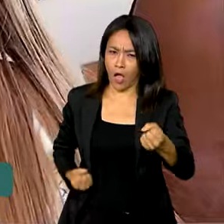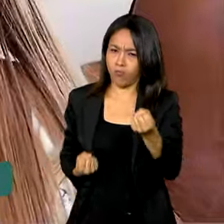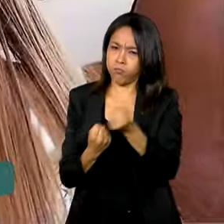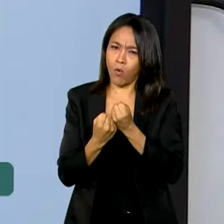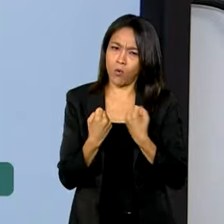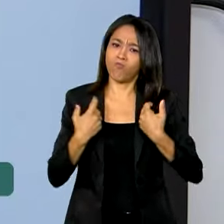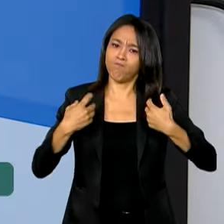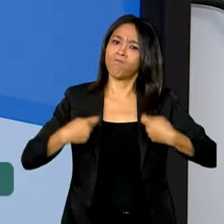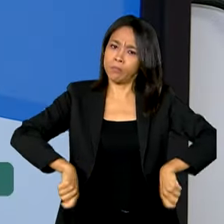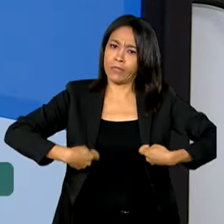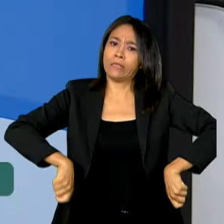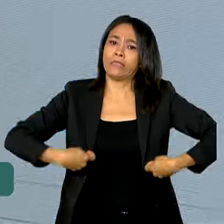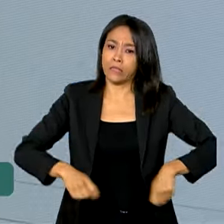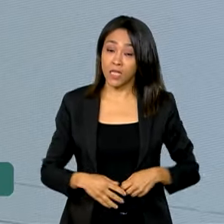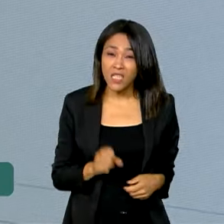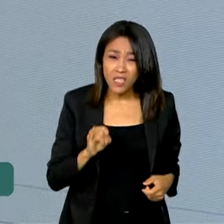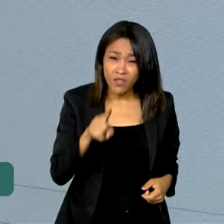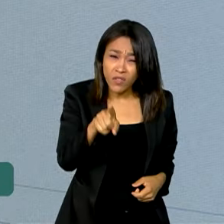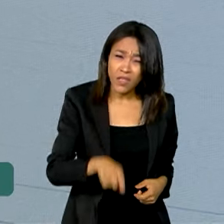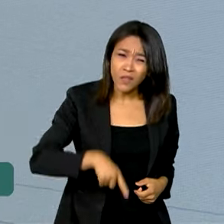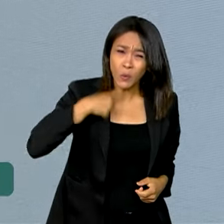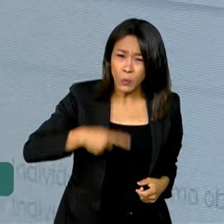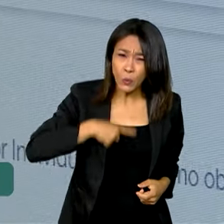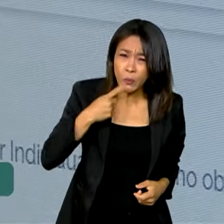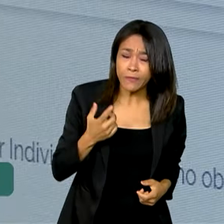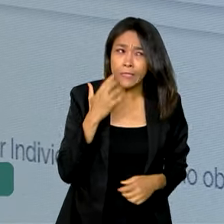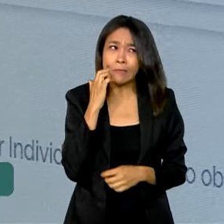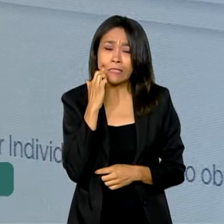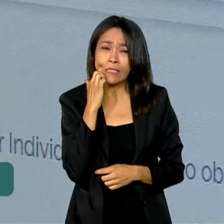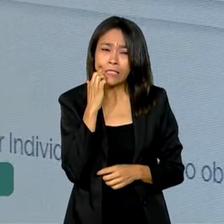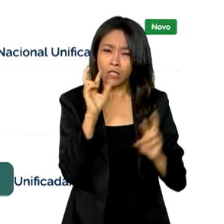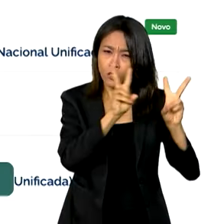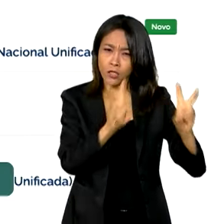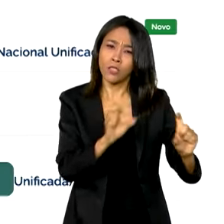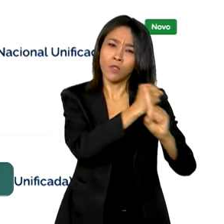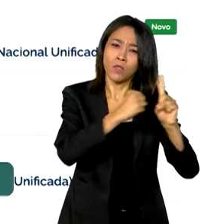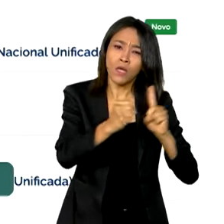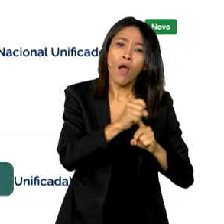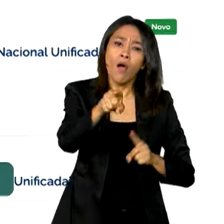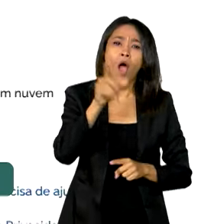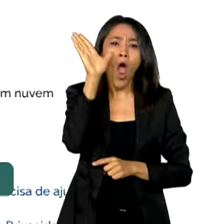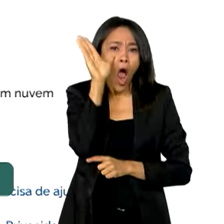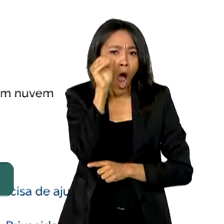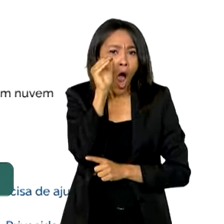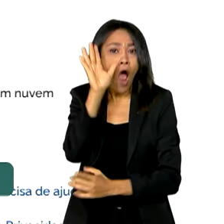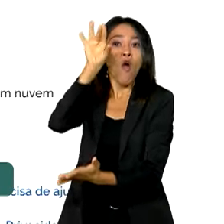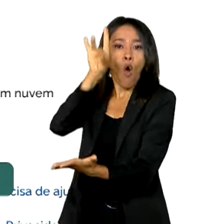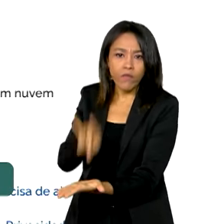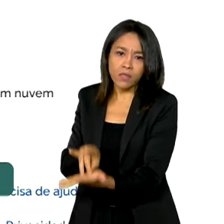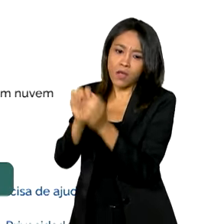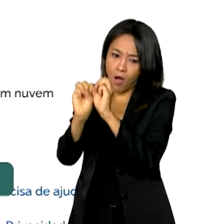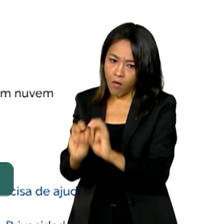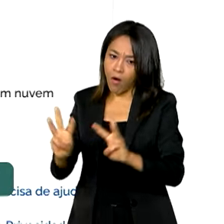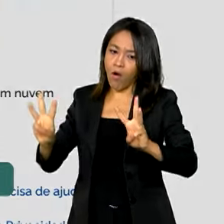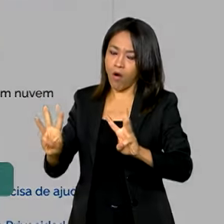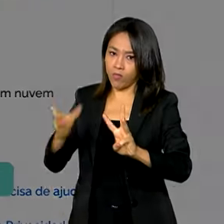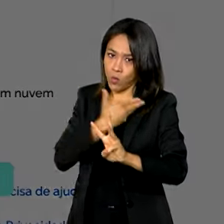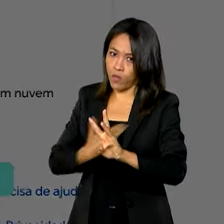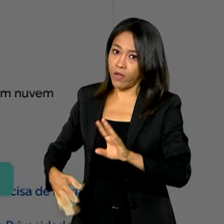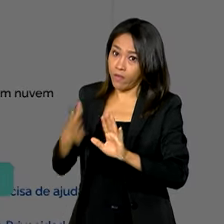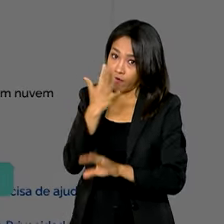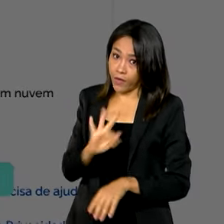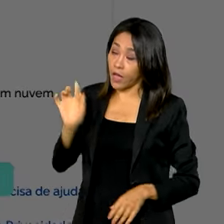necessário. Se você tiver dúvidas sobre questões sociais, consulte fontes oficiais como os sites do governo